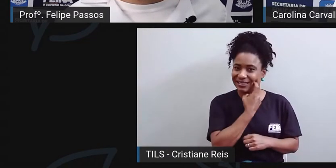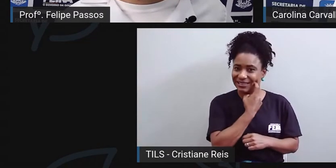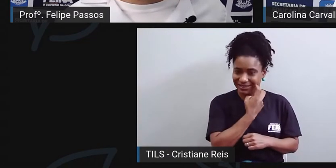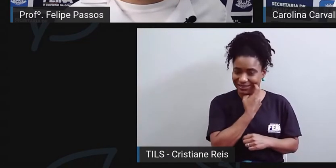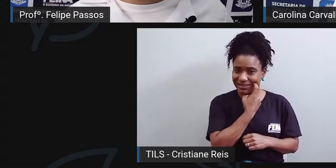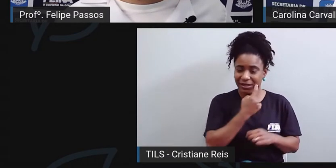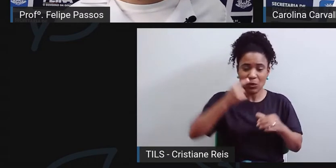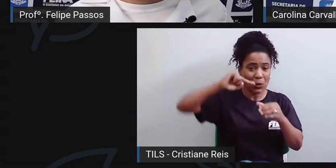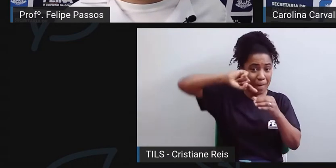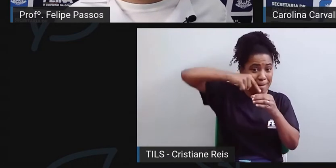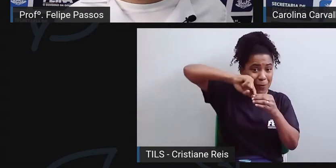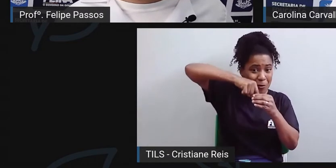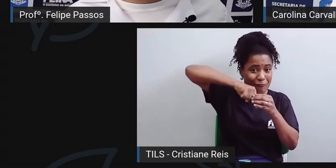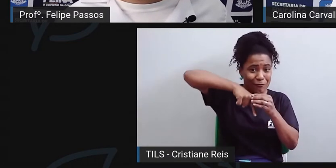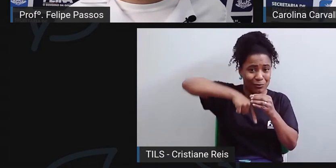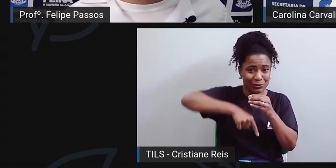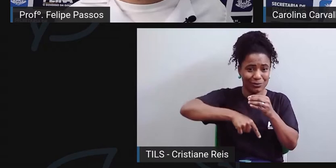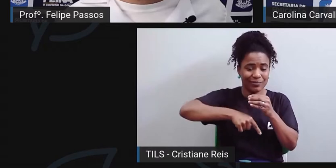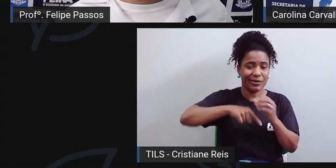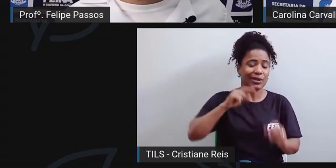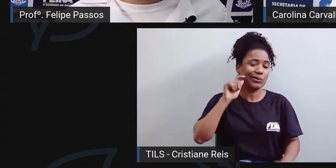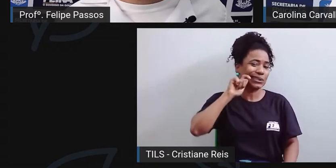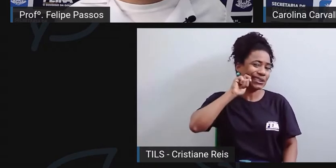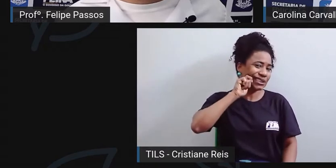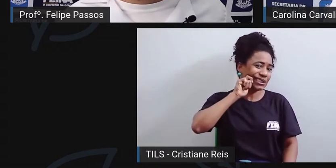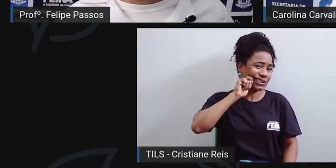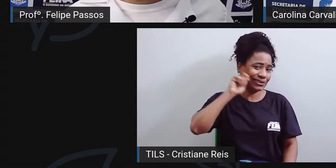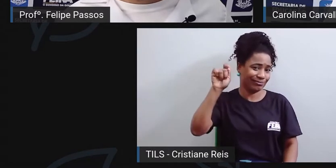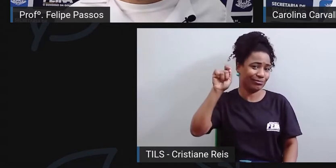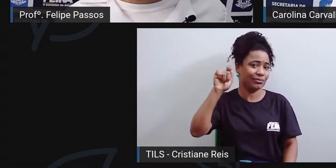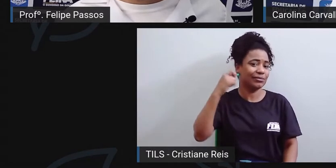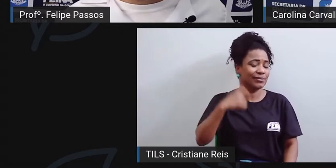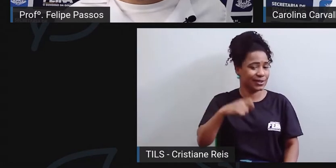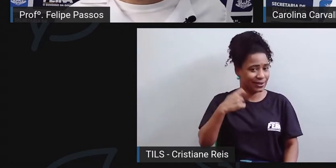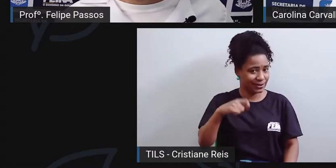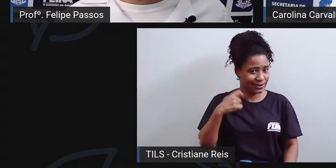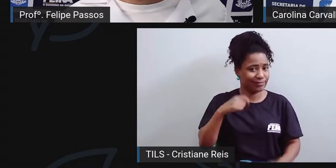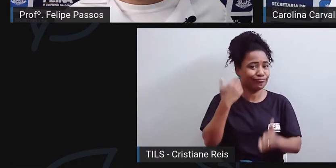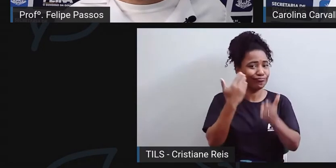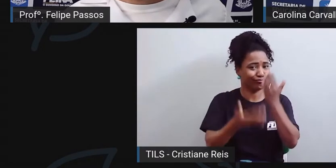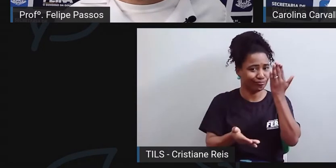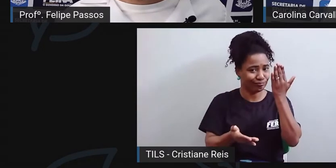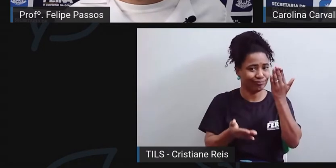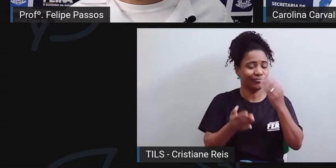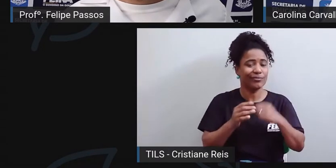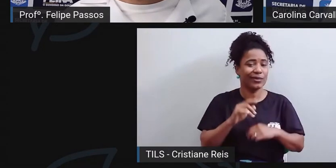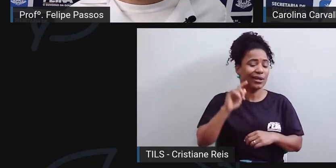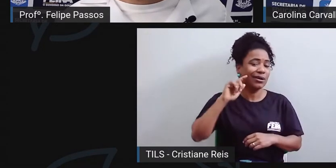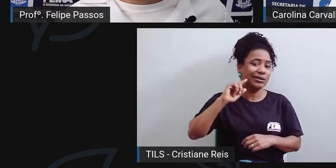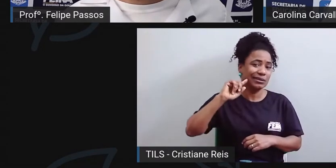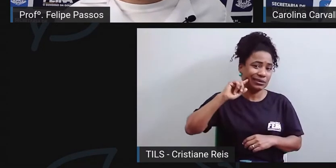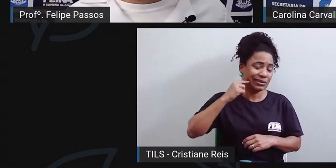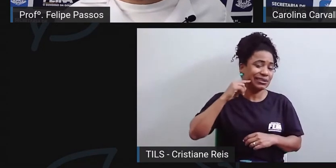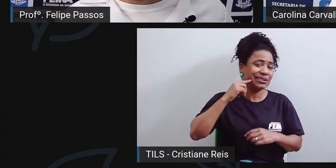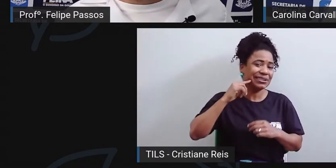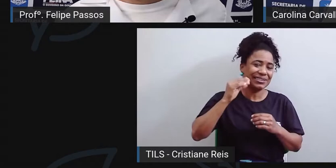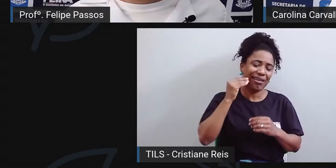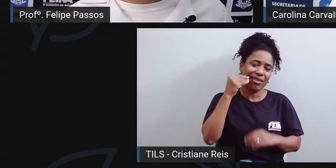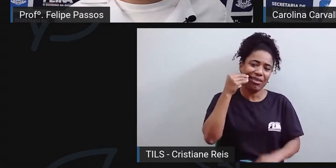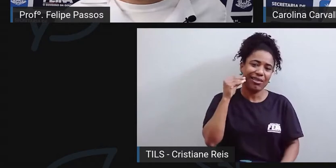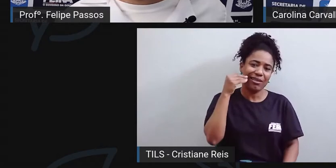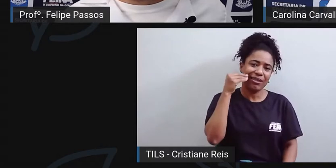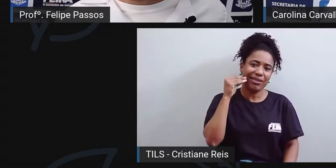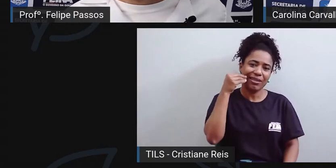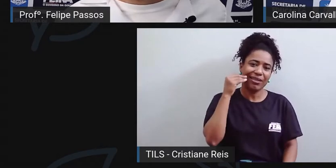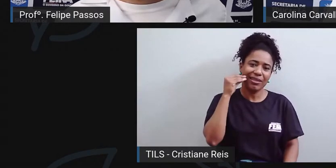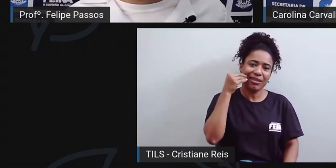camadas mais internas, ele leva à morte desse dente. Então, esse dente apodrece, literalmente, por dentro. E